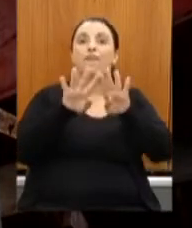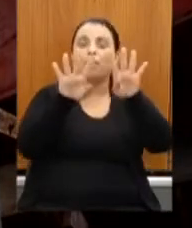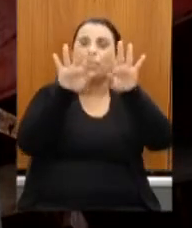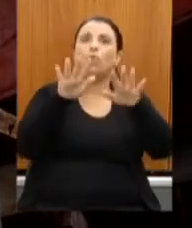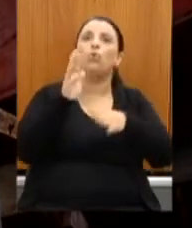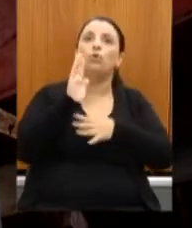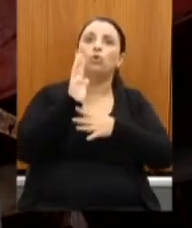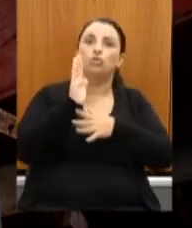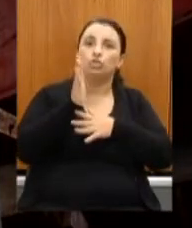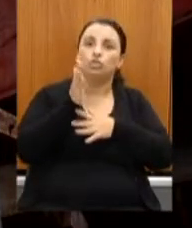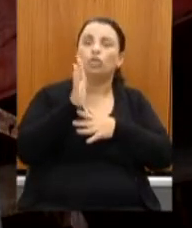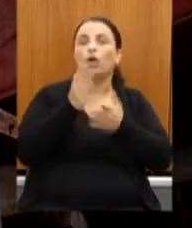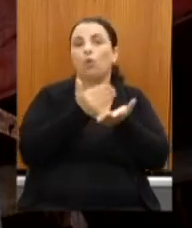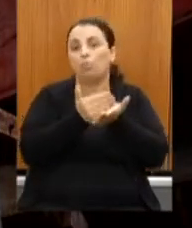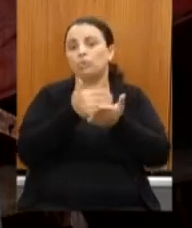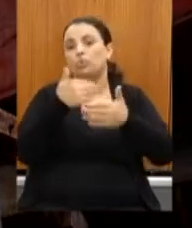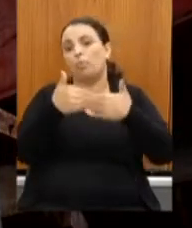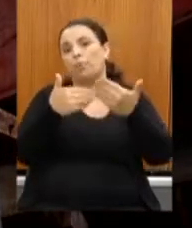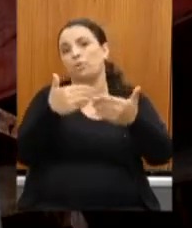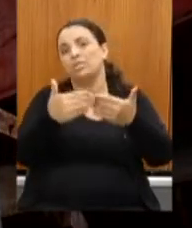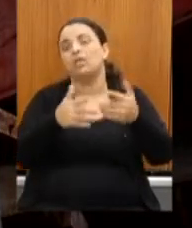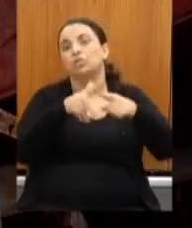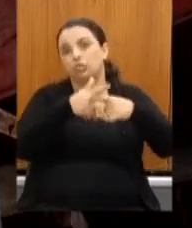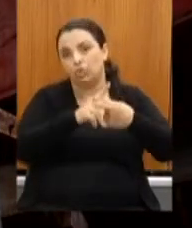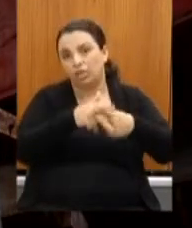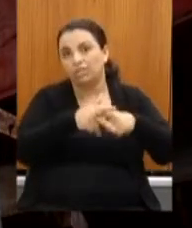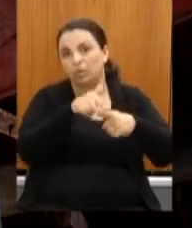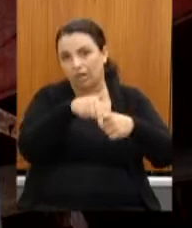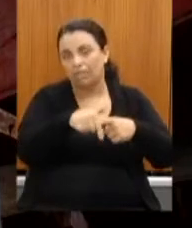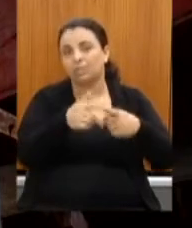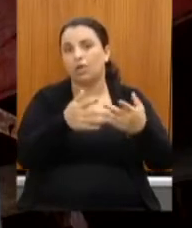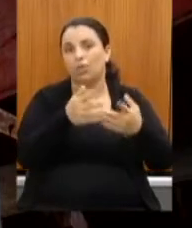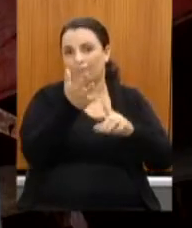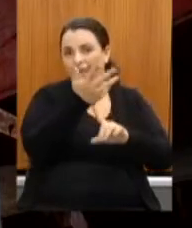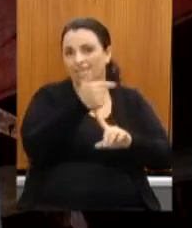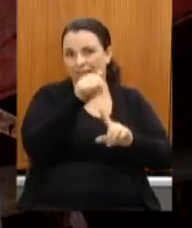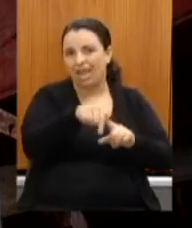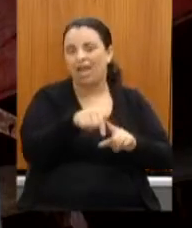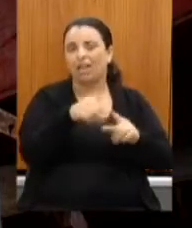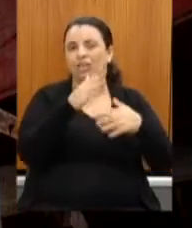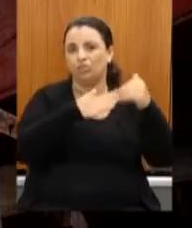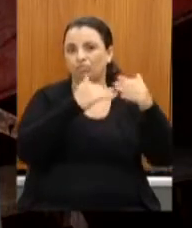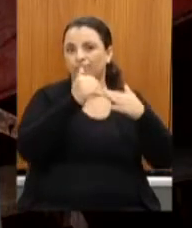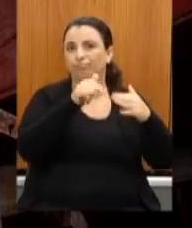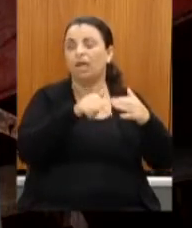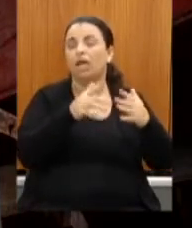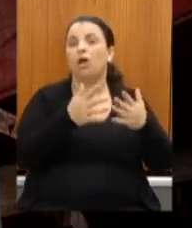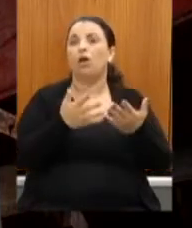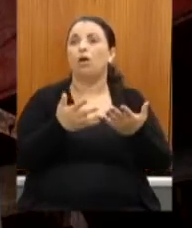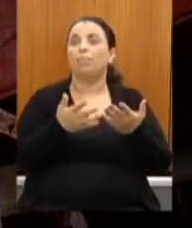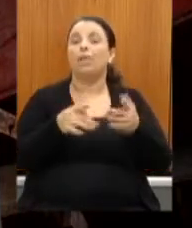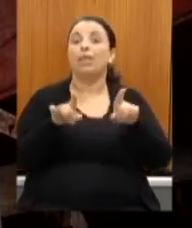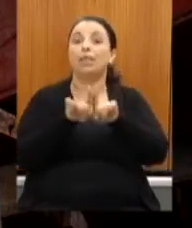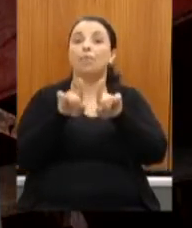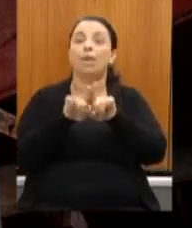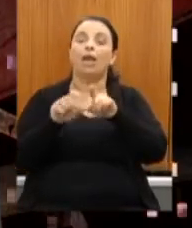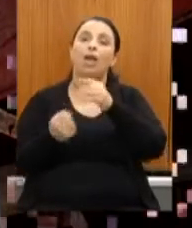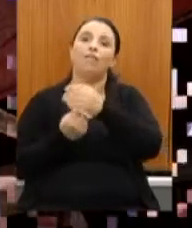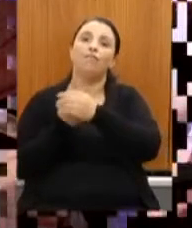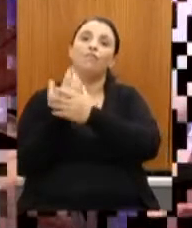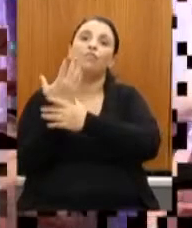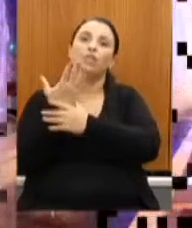esperando, não, já começou o processo de restauração. E a Fundação Clóvis Salgado.